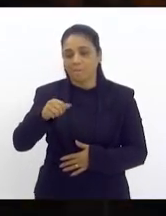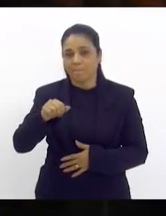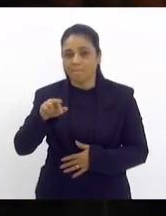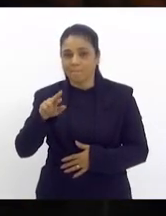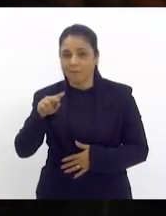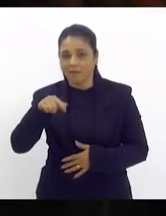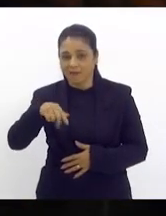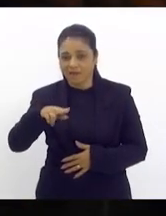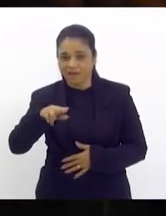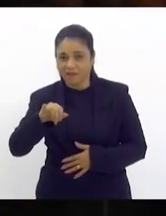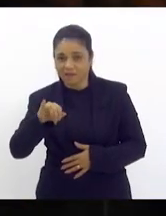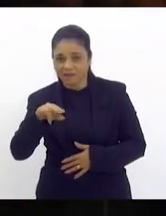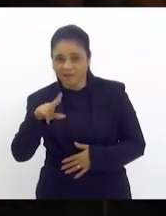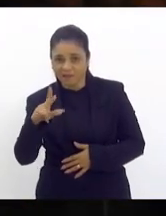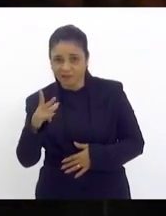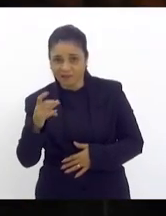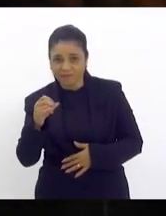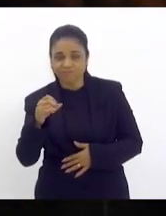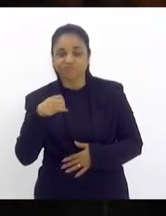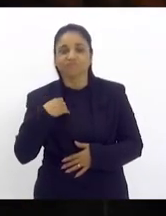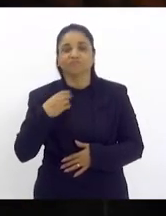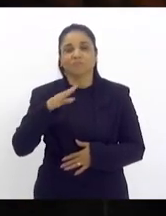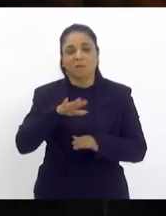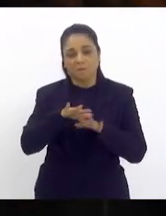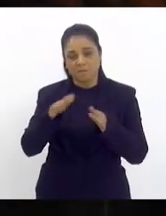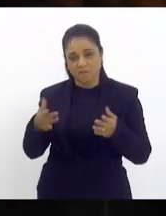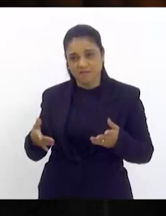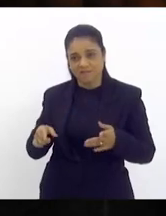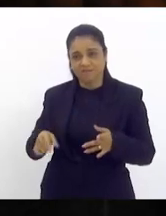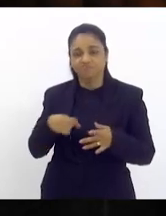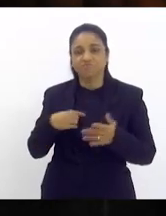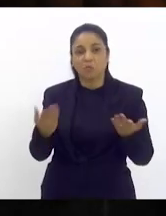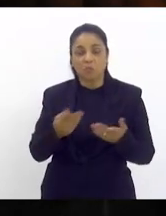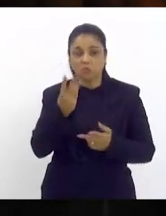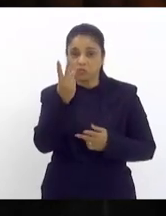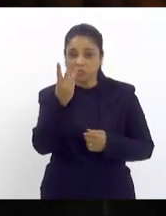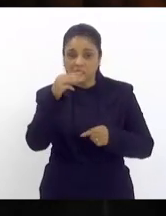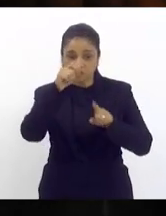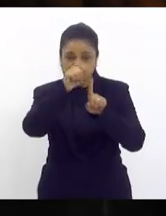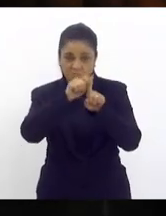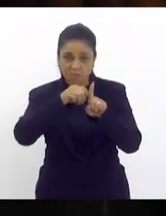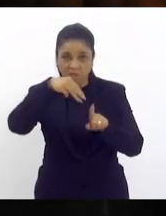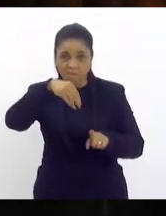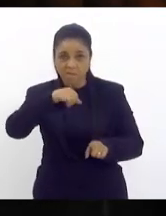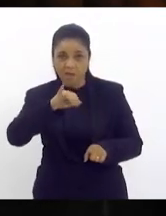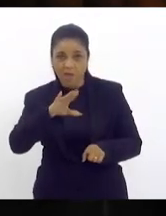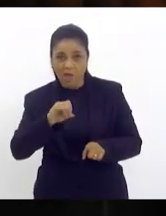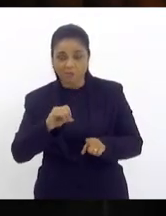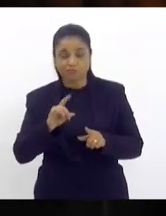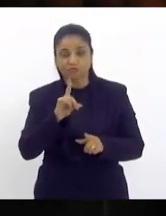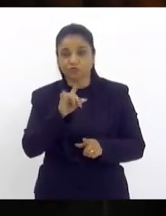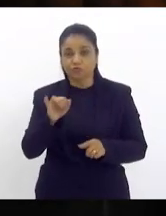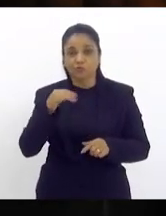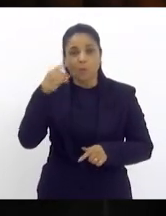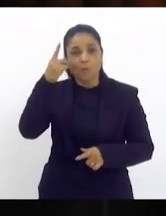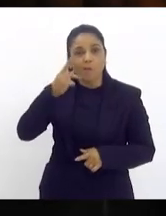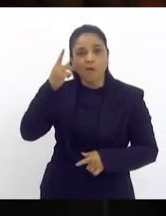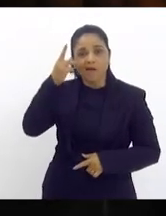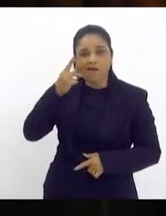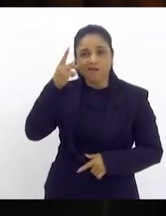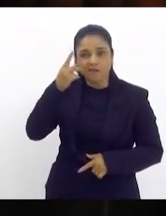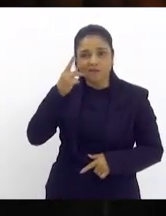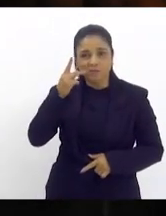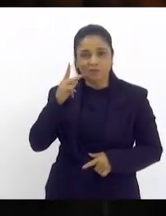e hoje dia 3 de maio é o dia do parlamento dia do parlamento que a gente tem que ser